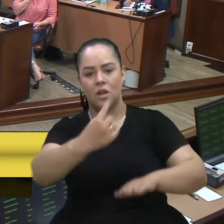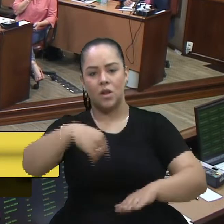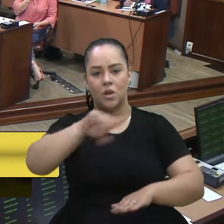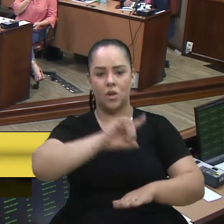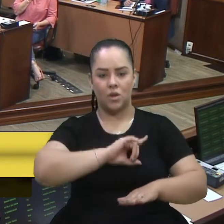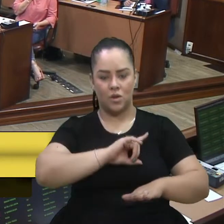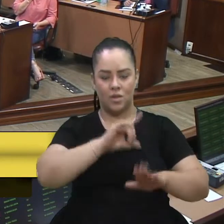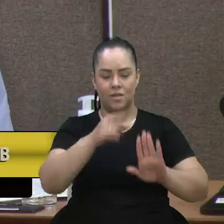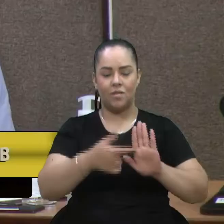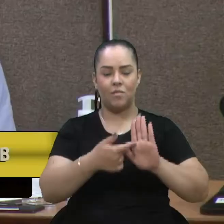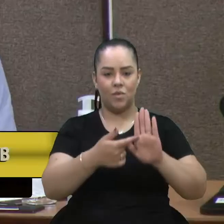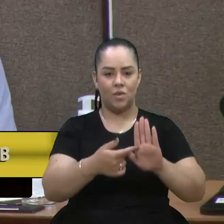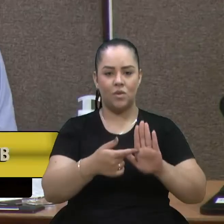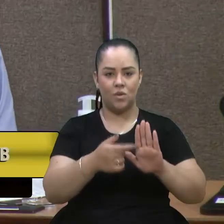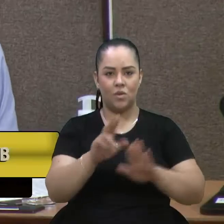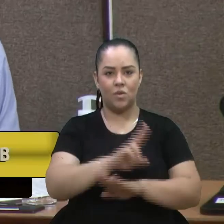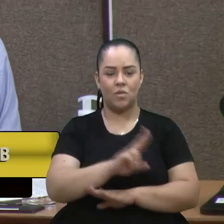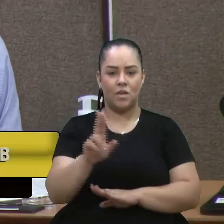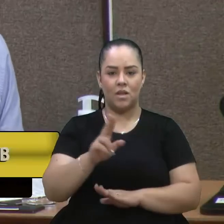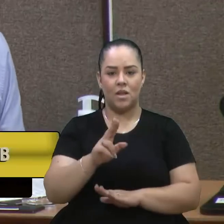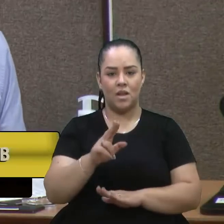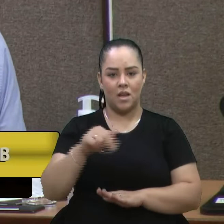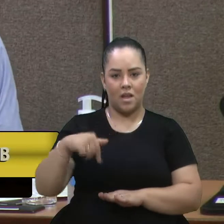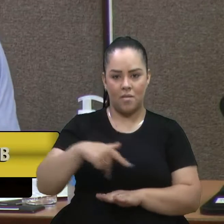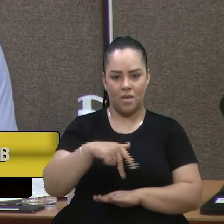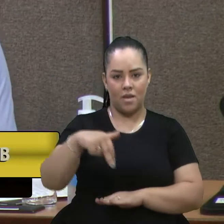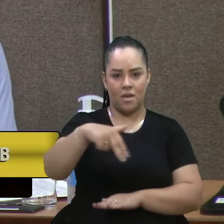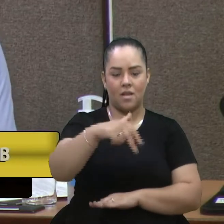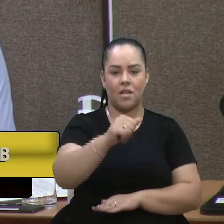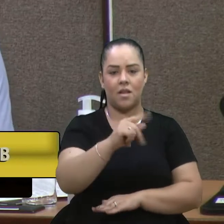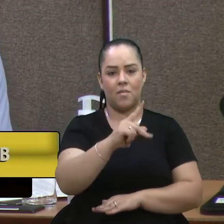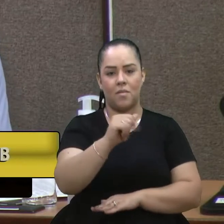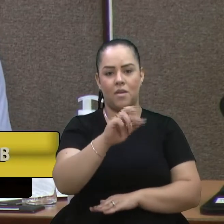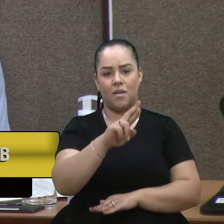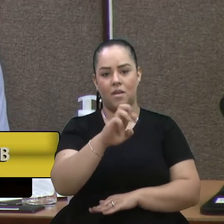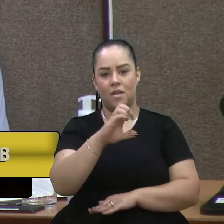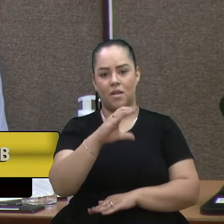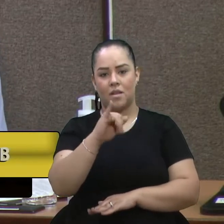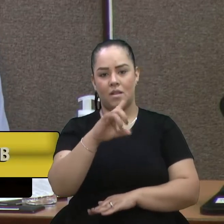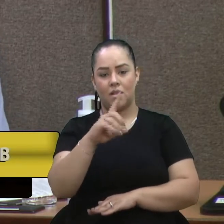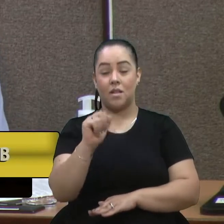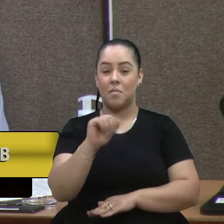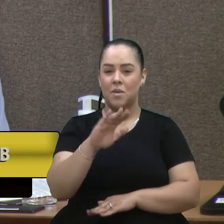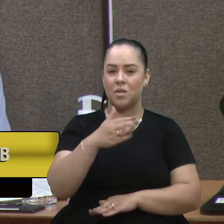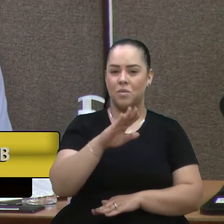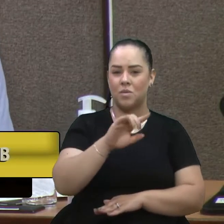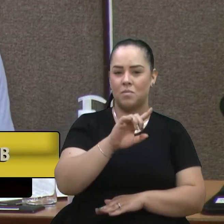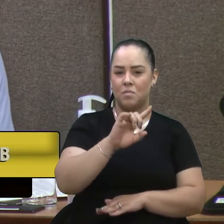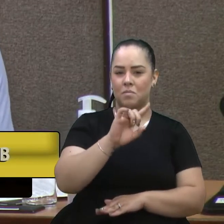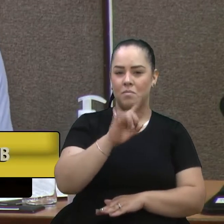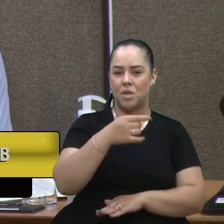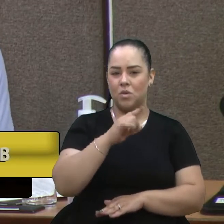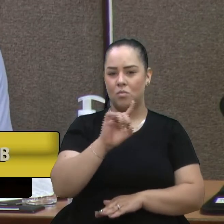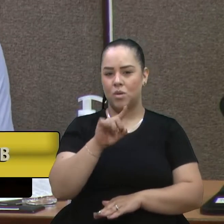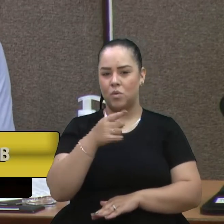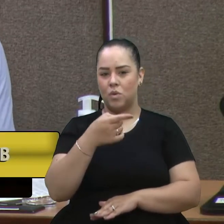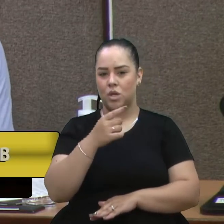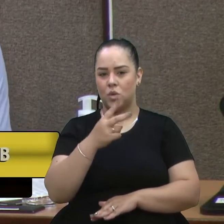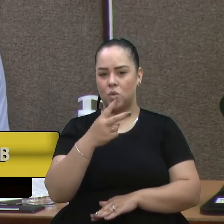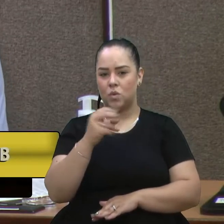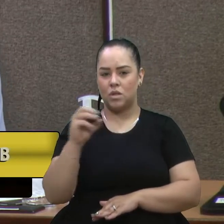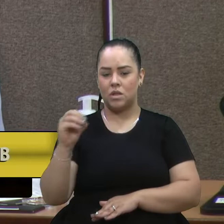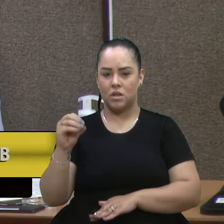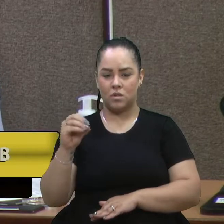caminhada aparecida. A previsão é de mil a mil e duzentos participantes. Eu acho que é um outro grande